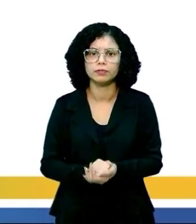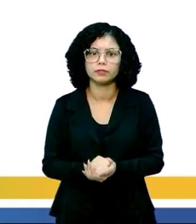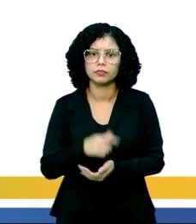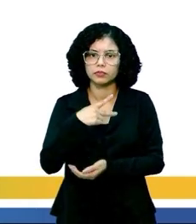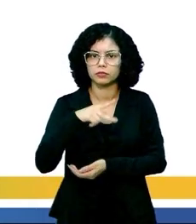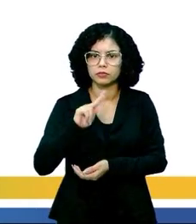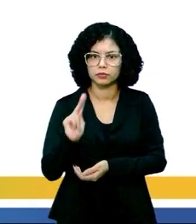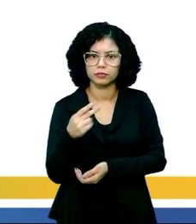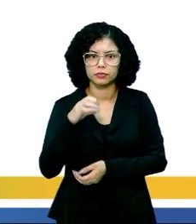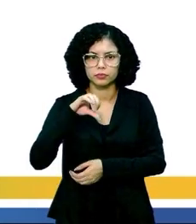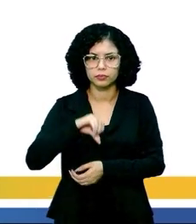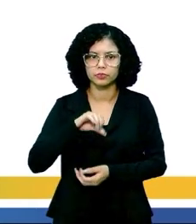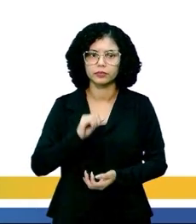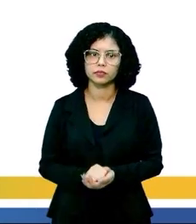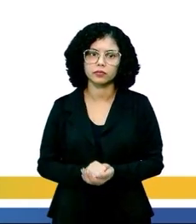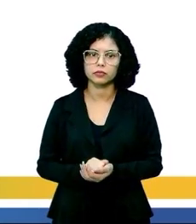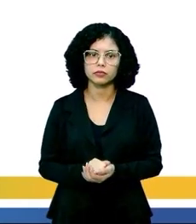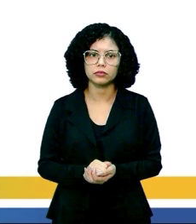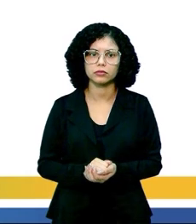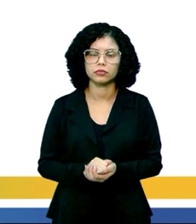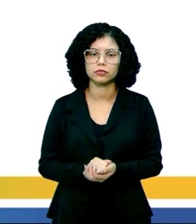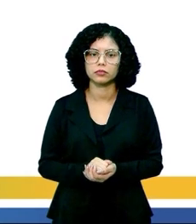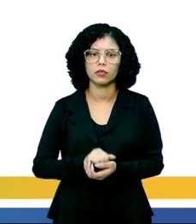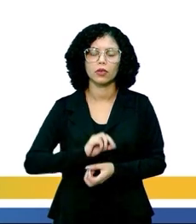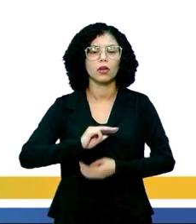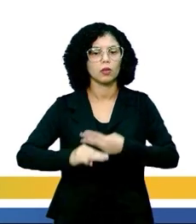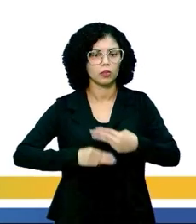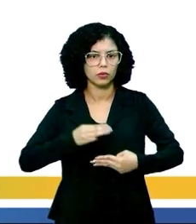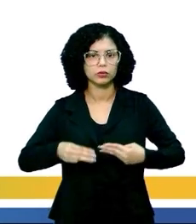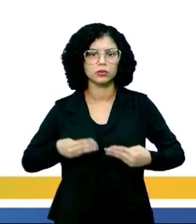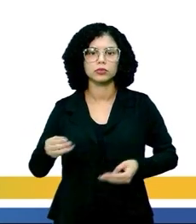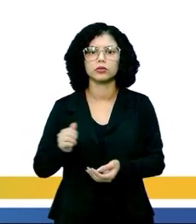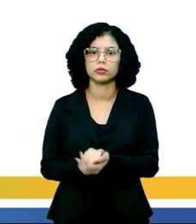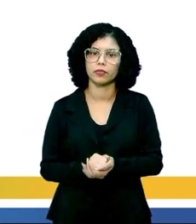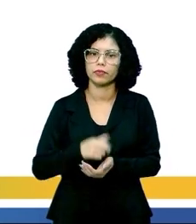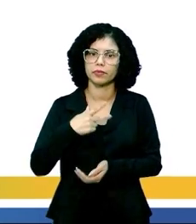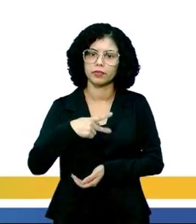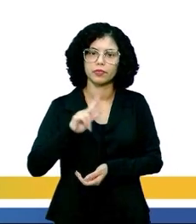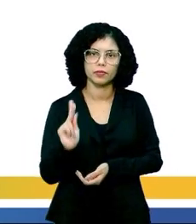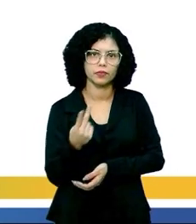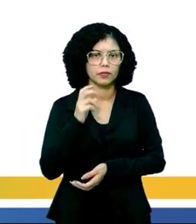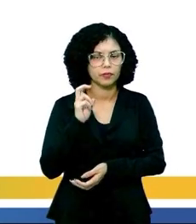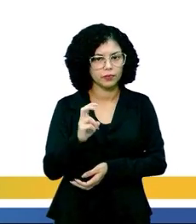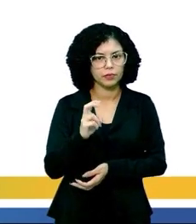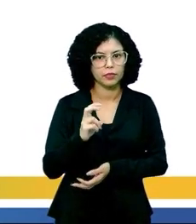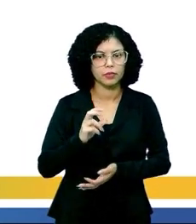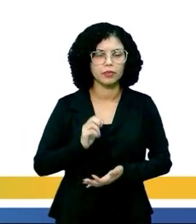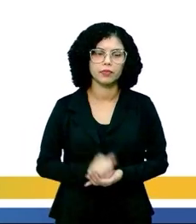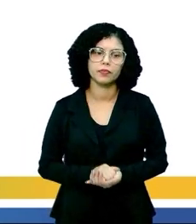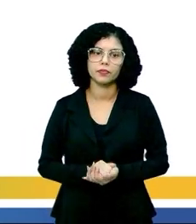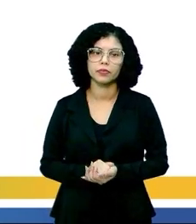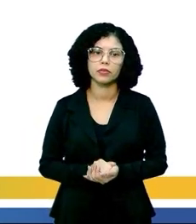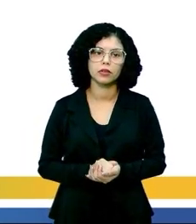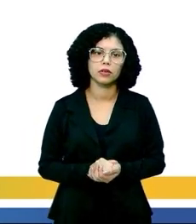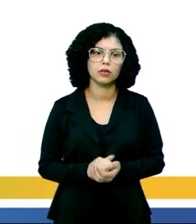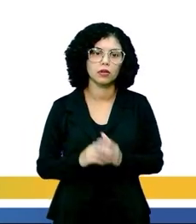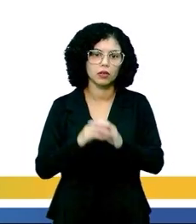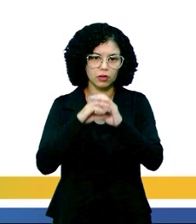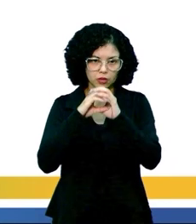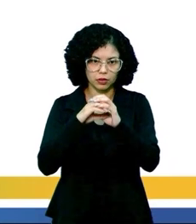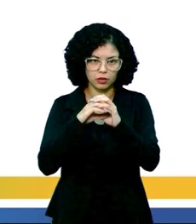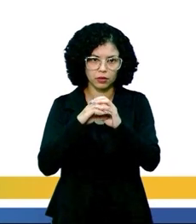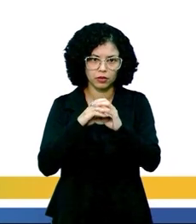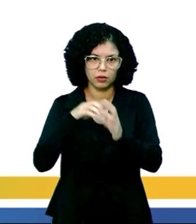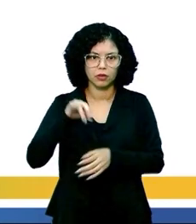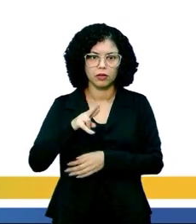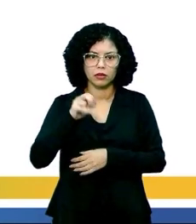com solução com pH 9. Alternativa D, uma porção de macarrão em solução com pH 5. Ou